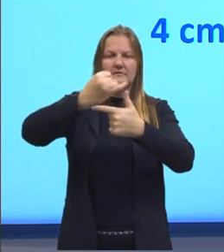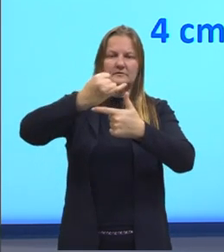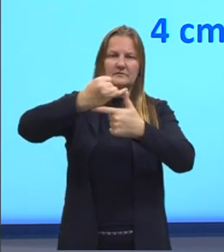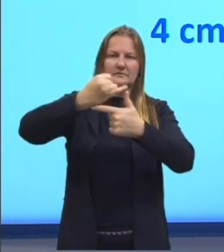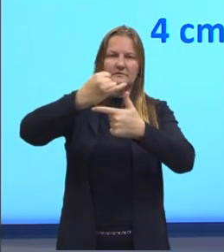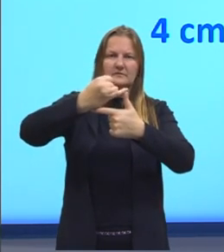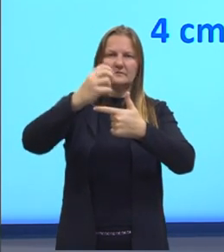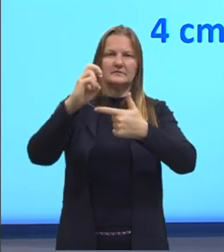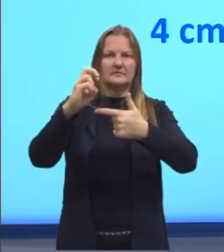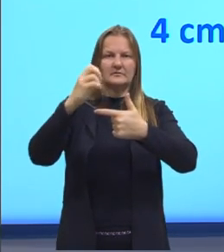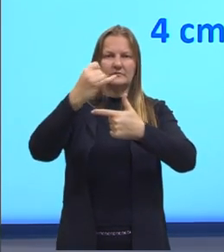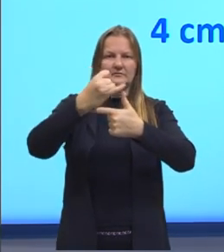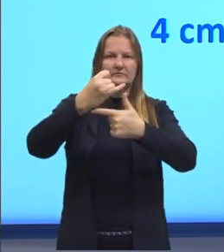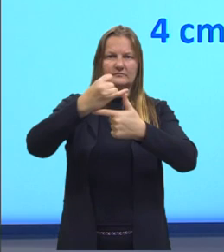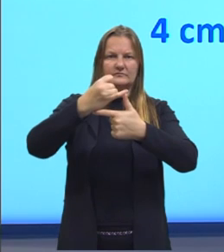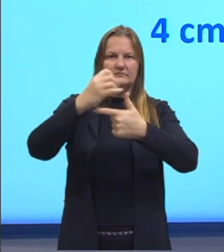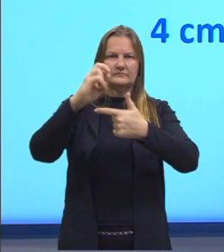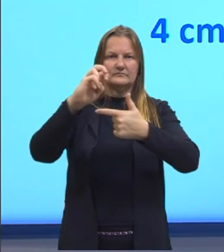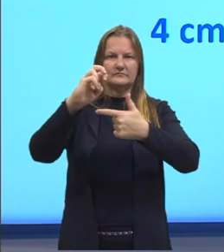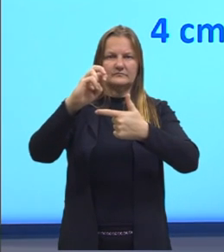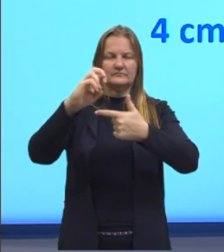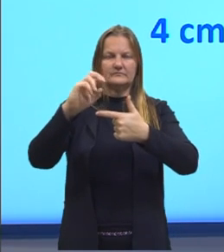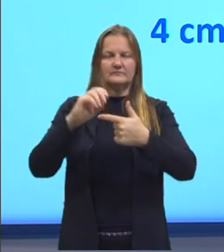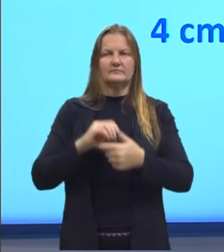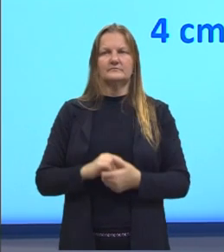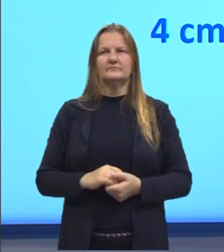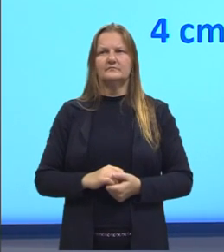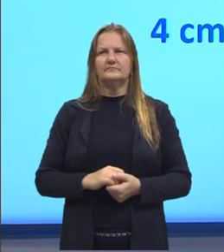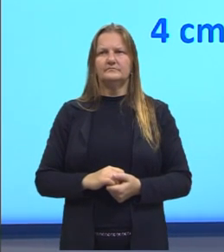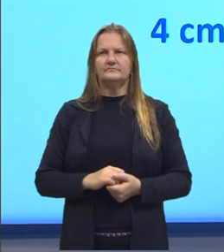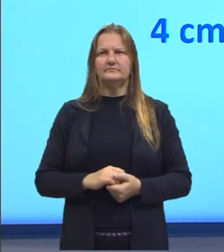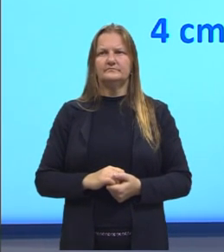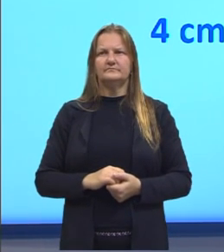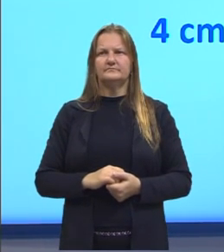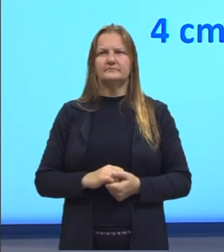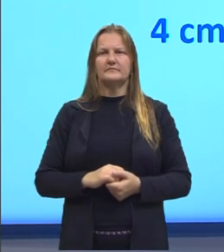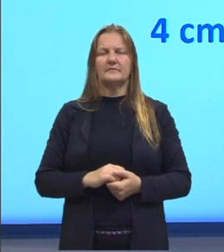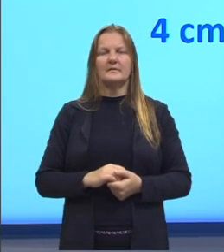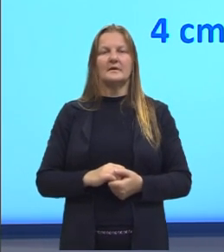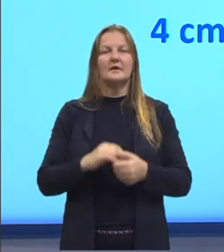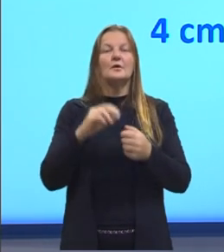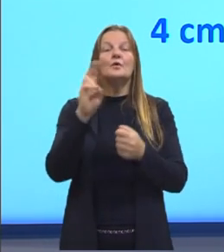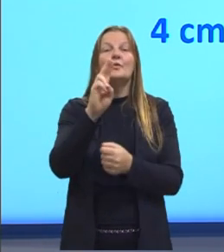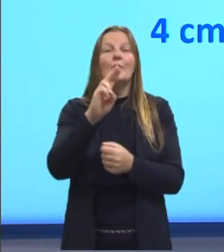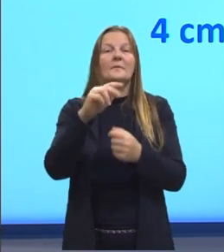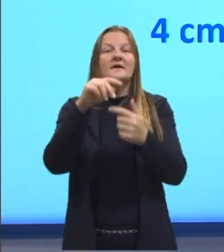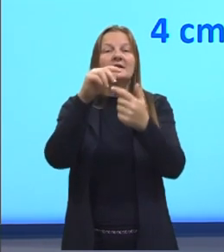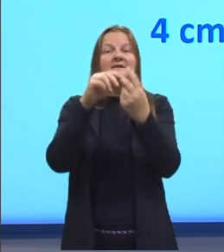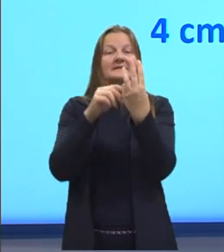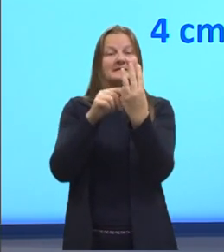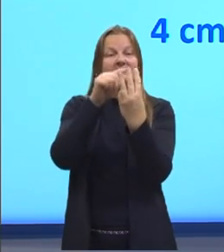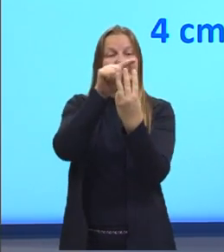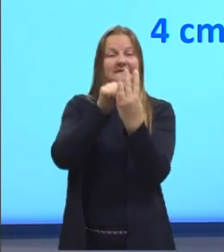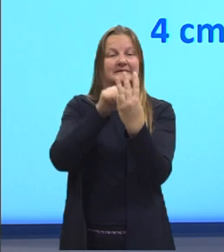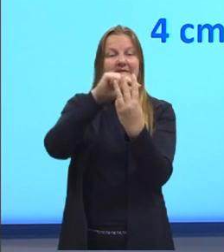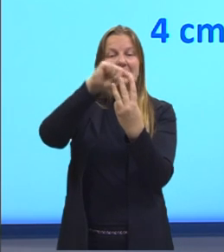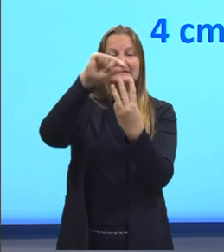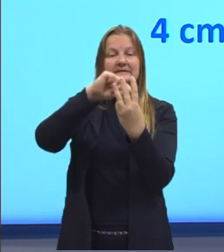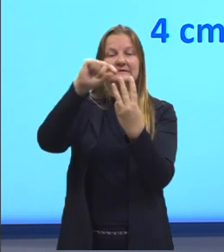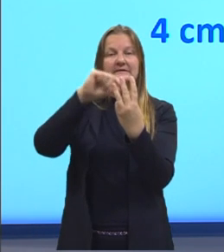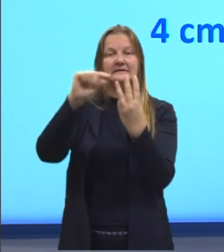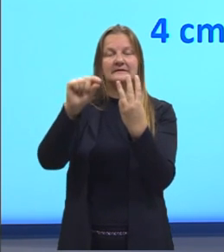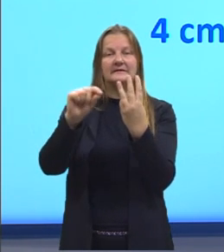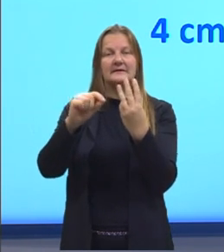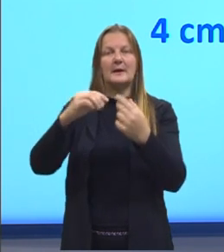hipotenusa que é 5 Esses termos aqui nós chamamos de triplas pitagóricas o que que seriam as